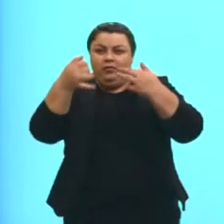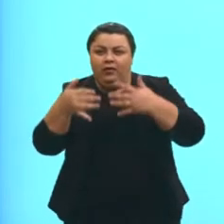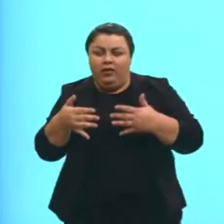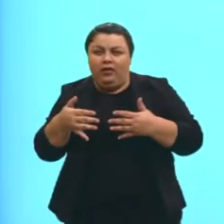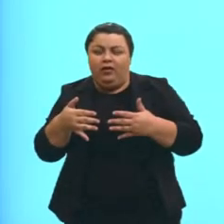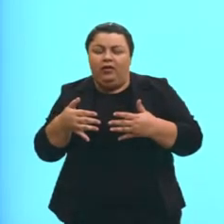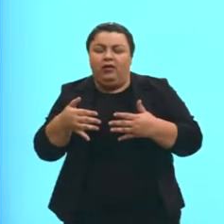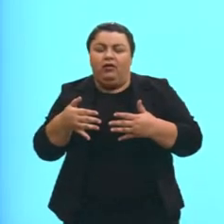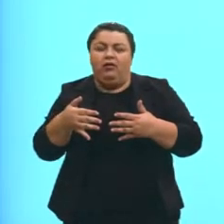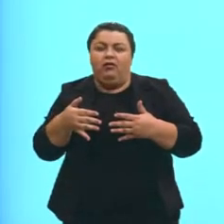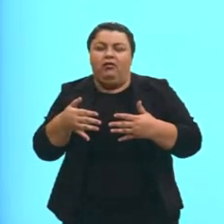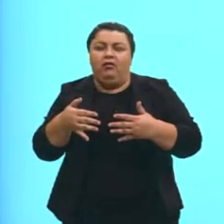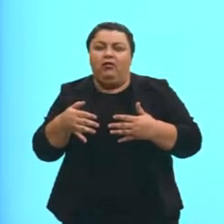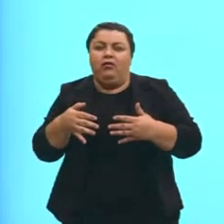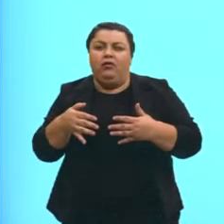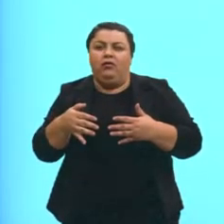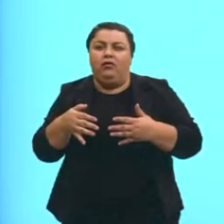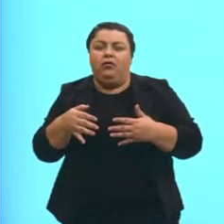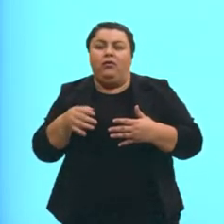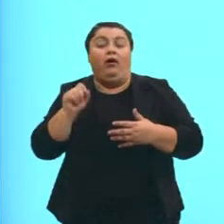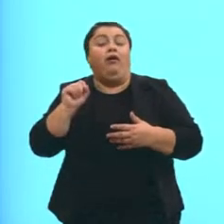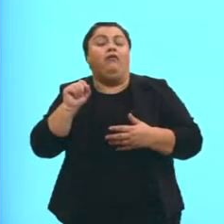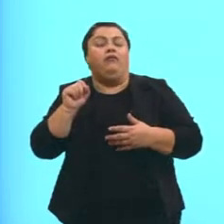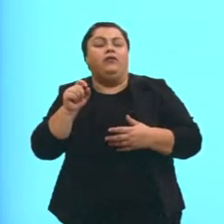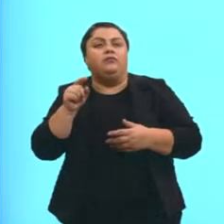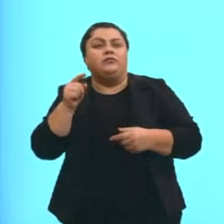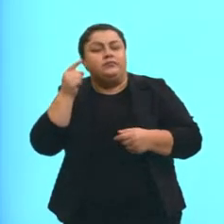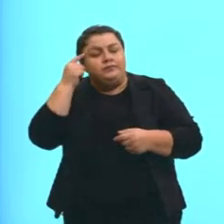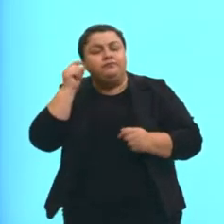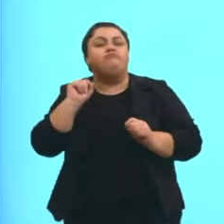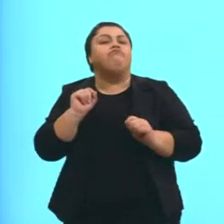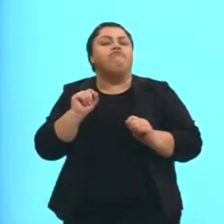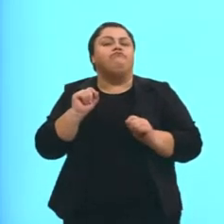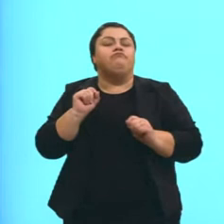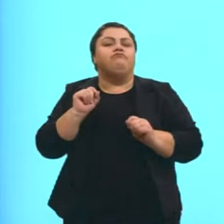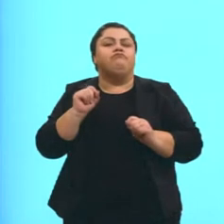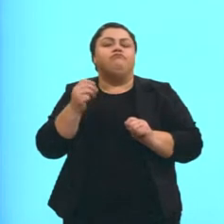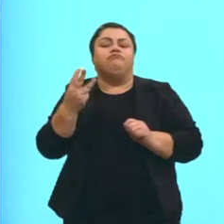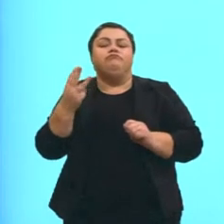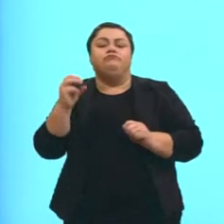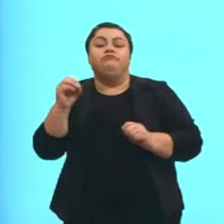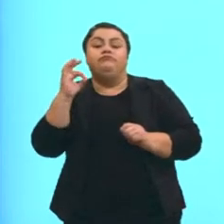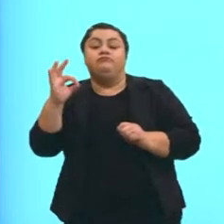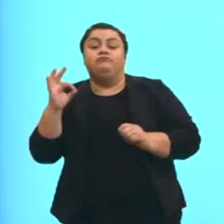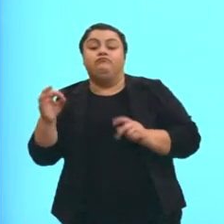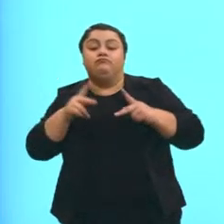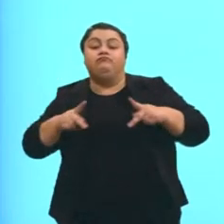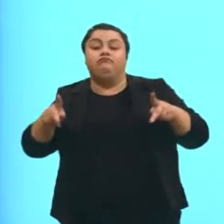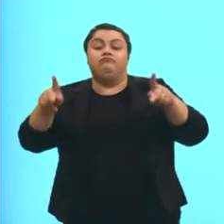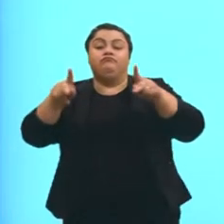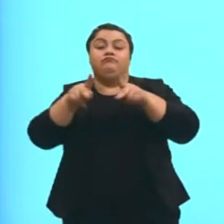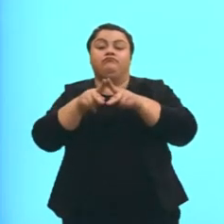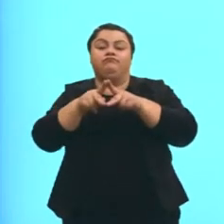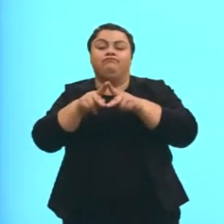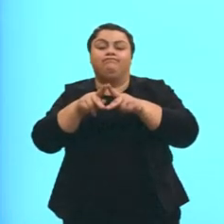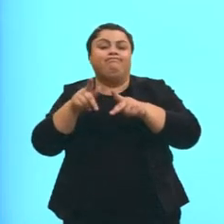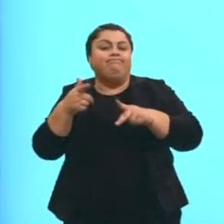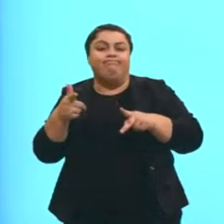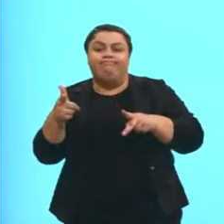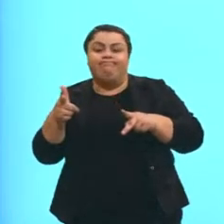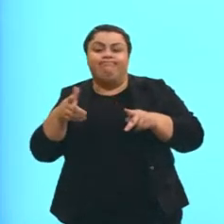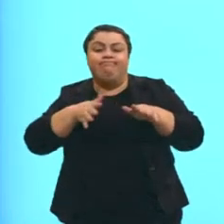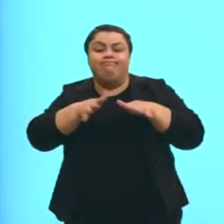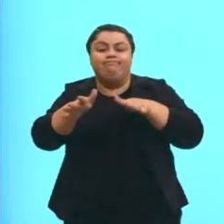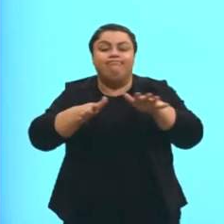Ah, um dado, vamos supor, 30% da população não tem